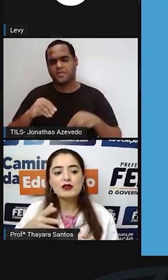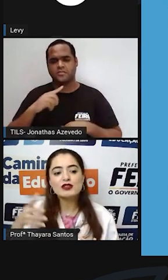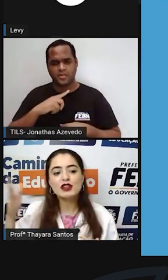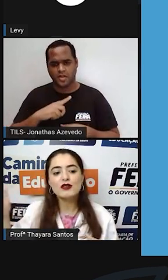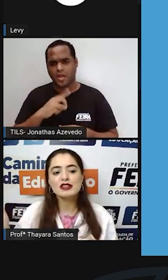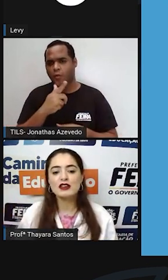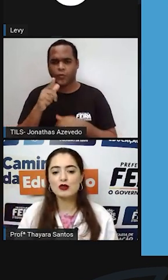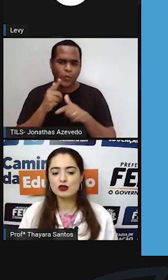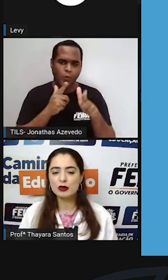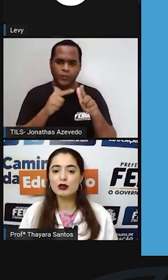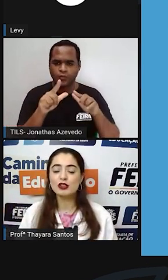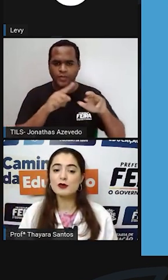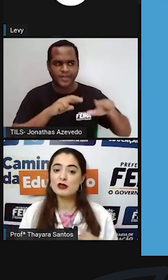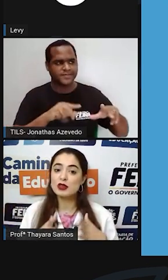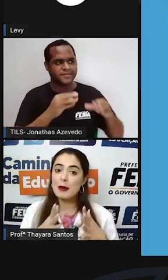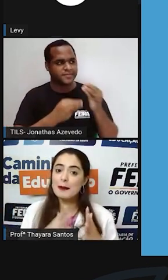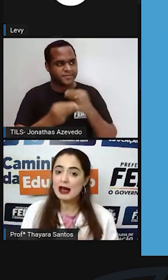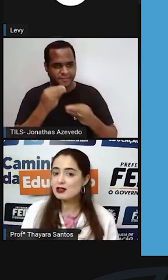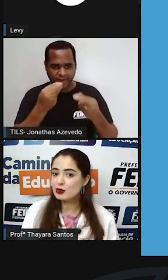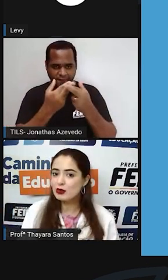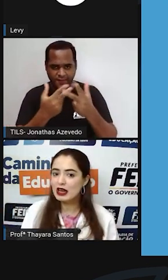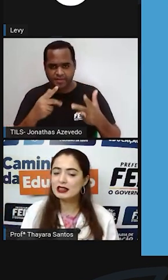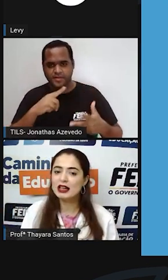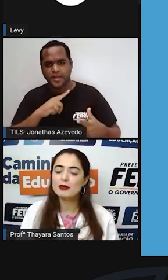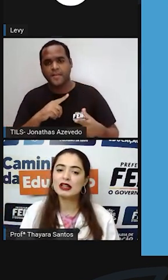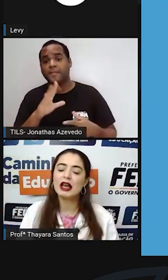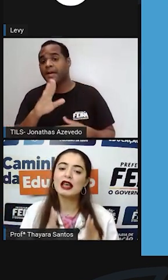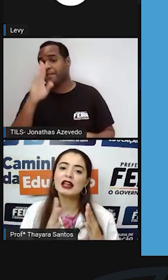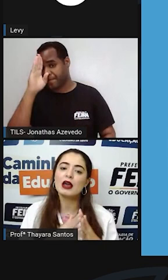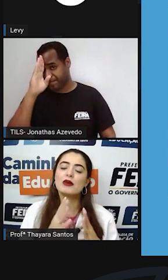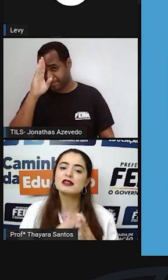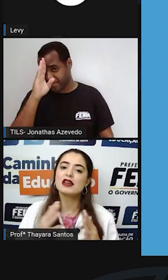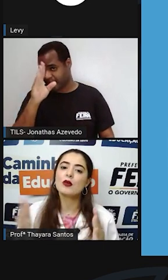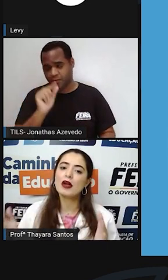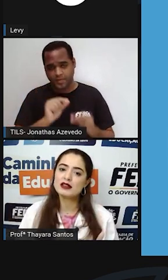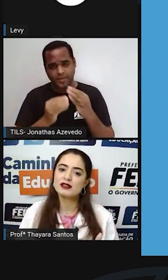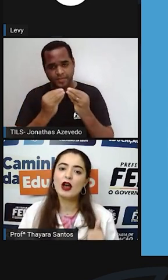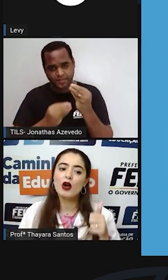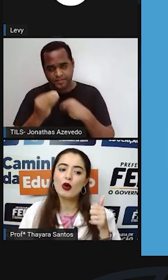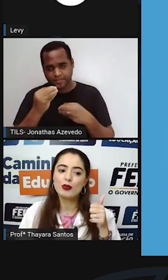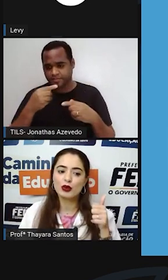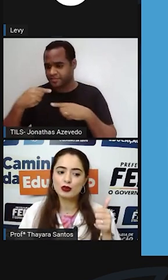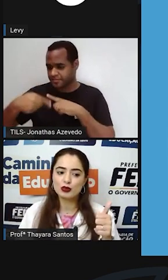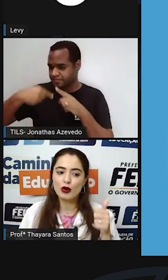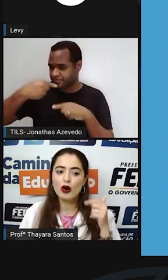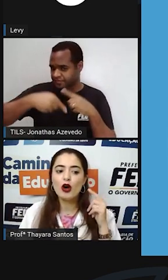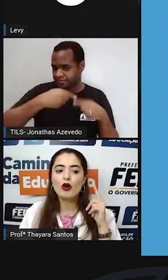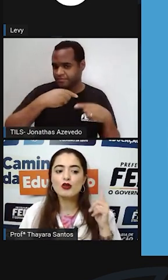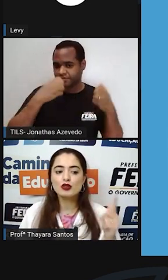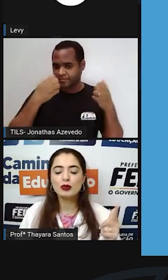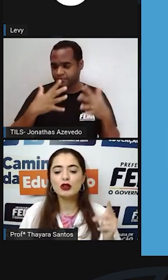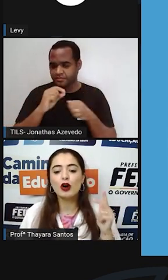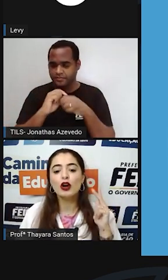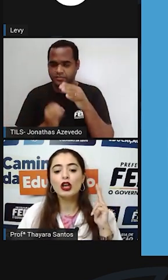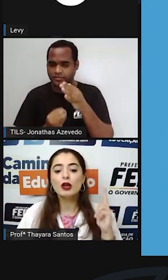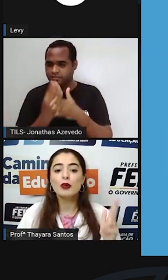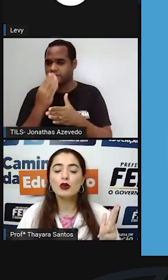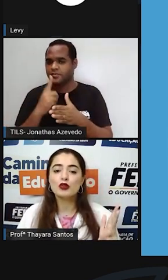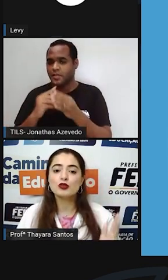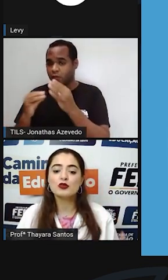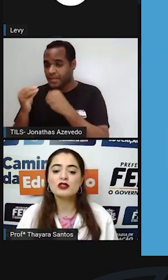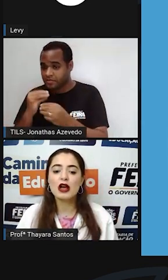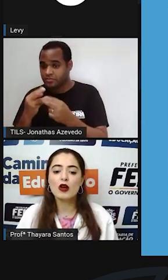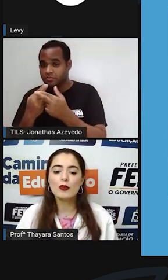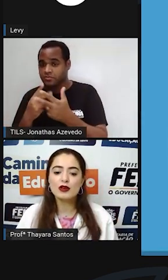tem vários níveis aí de consumidores, mas o que é básico numa cadeia alimentar é que ele é uma sequência com o produtor, consumidor e,